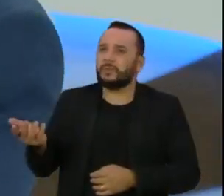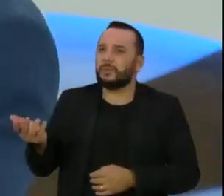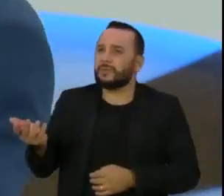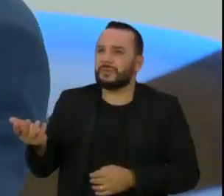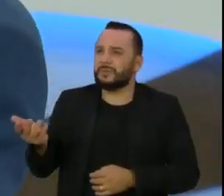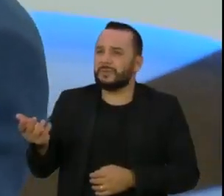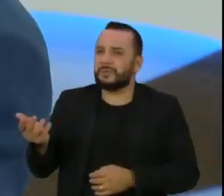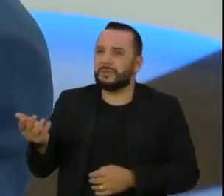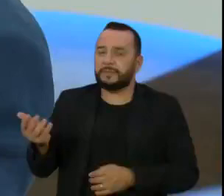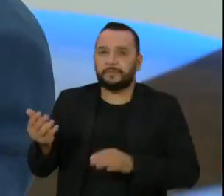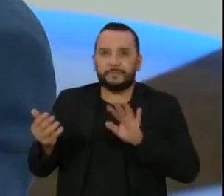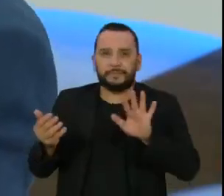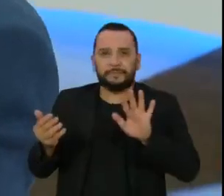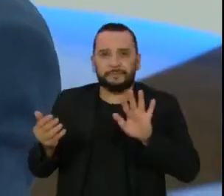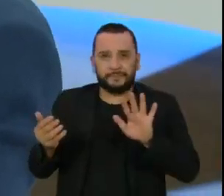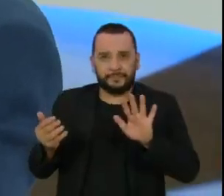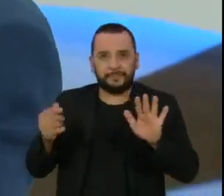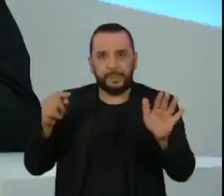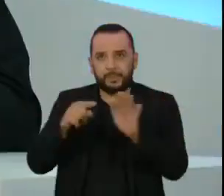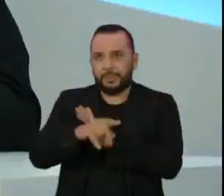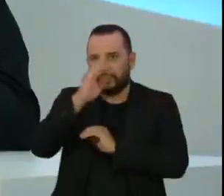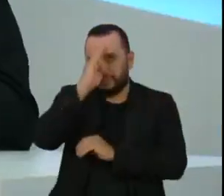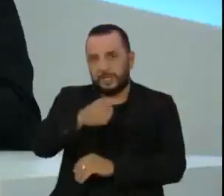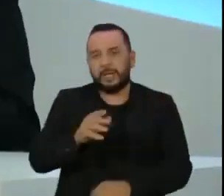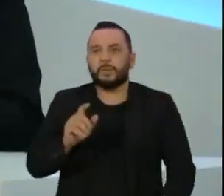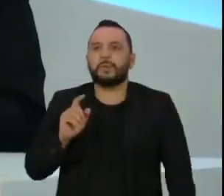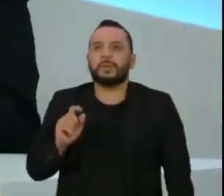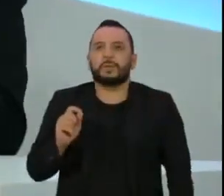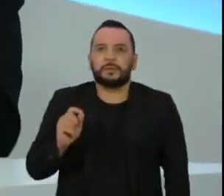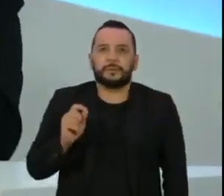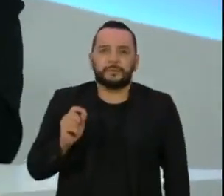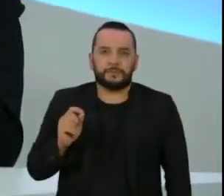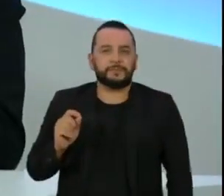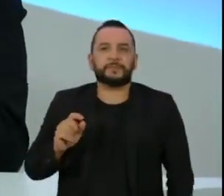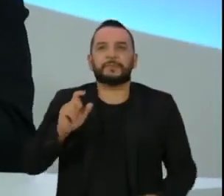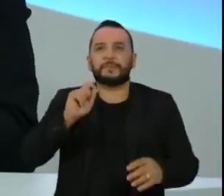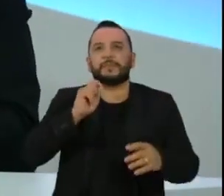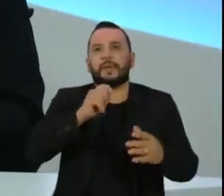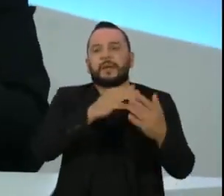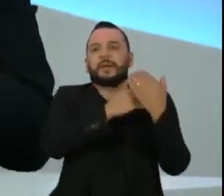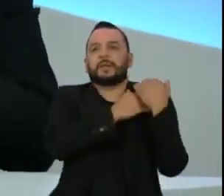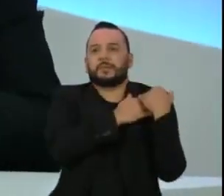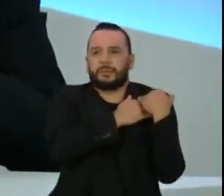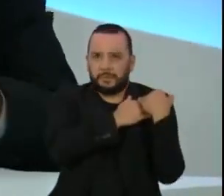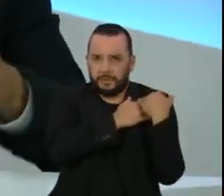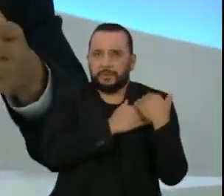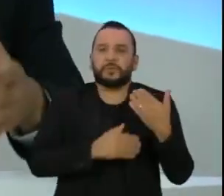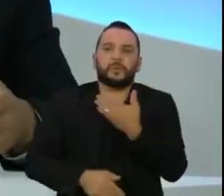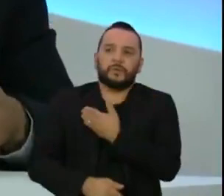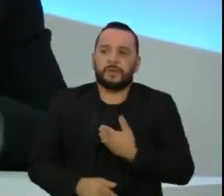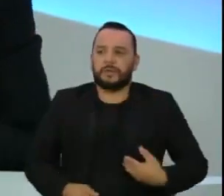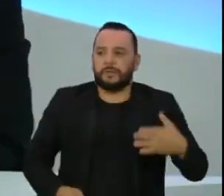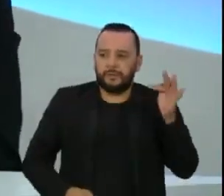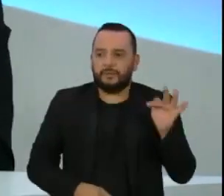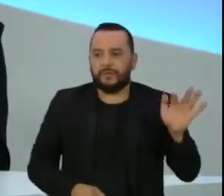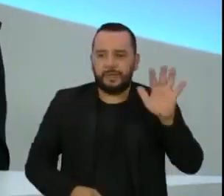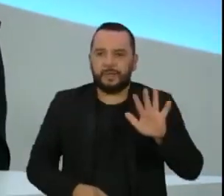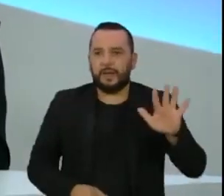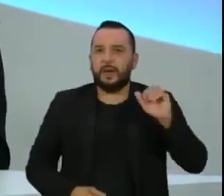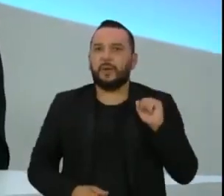objetiva, qual é, se é que há, na sua avaliação, qual é a responsabilidade desse atual governo federal